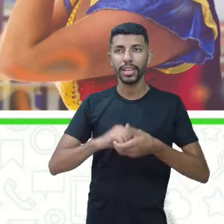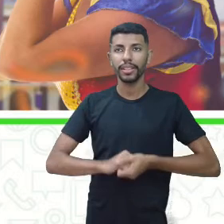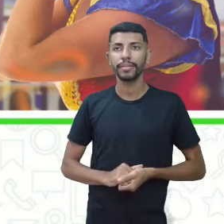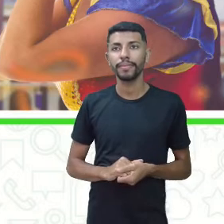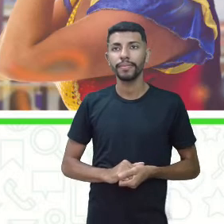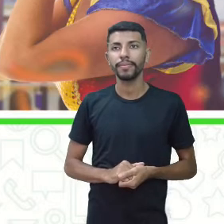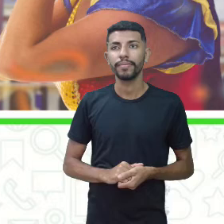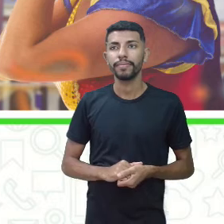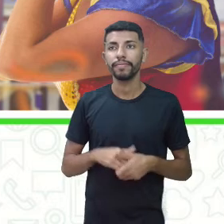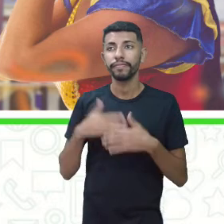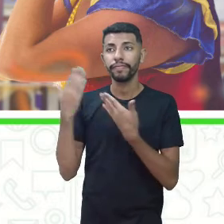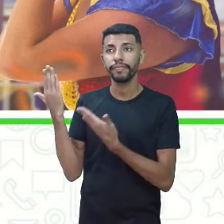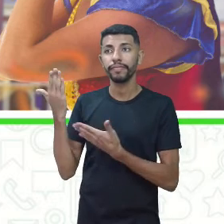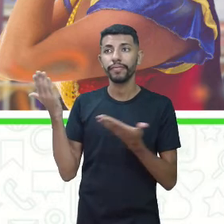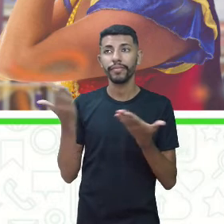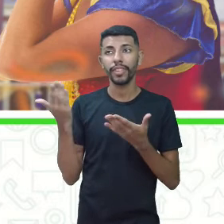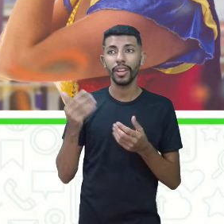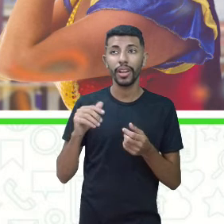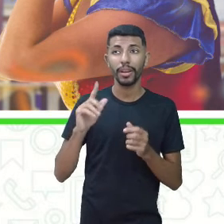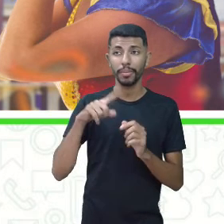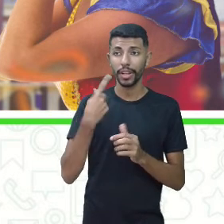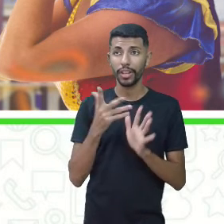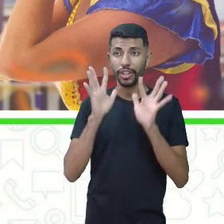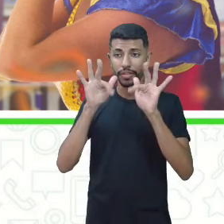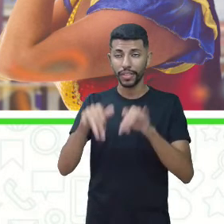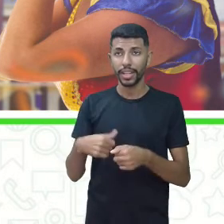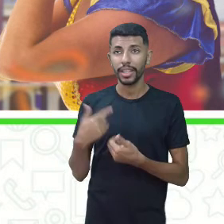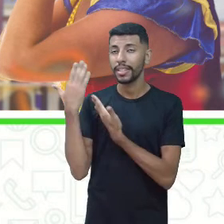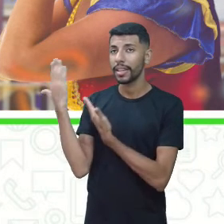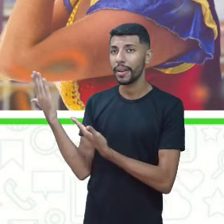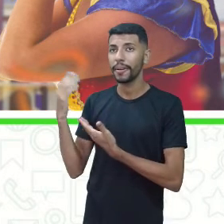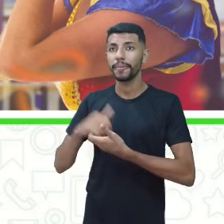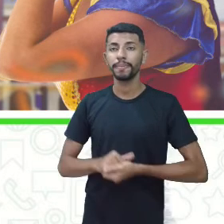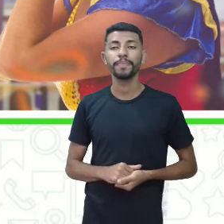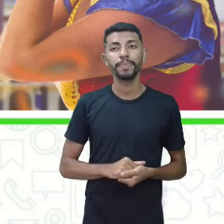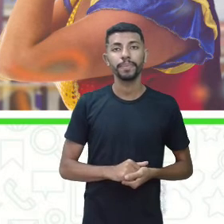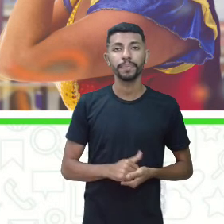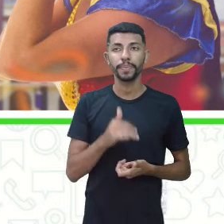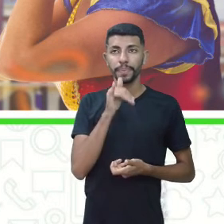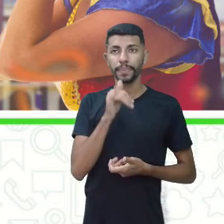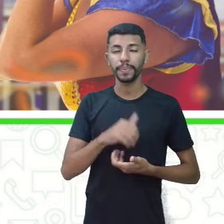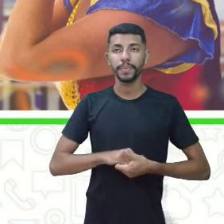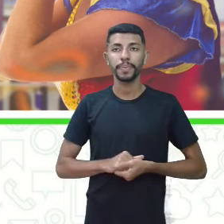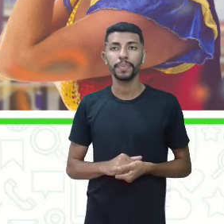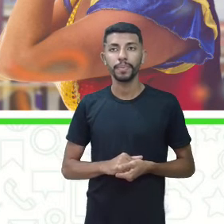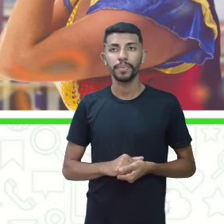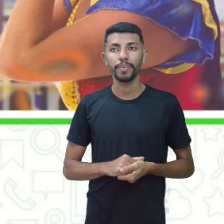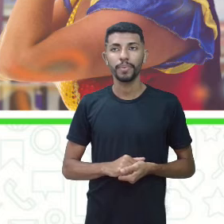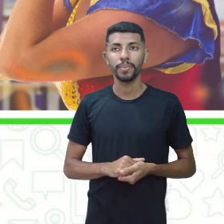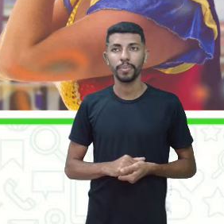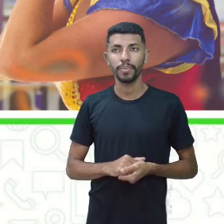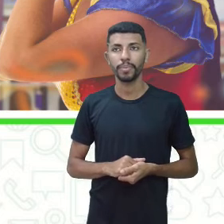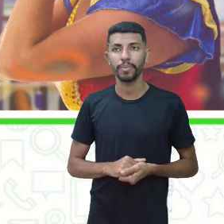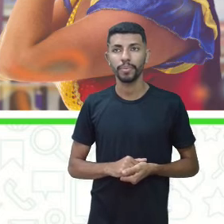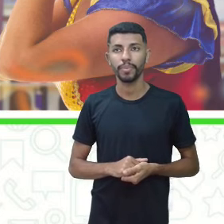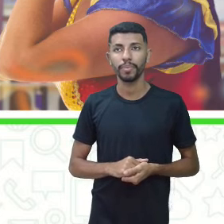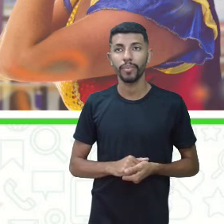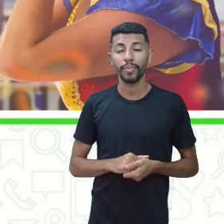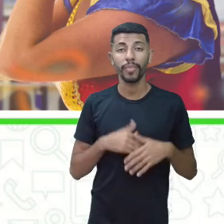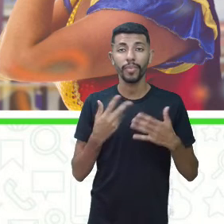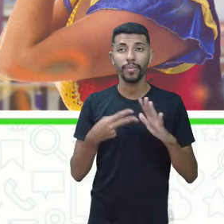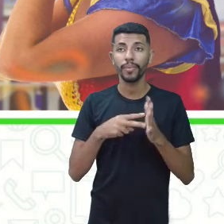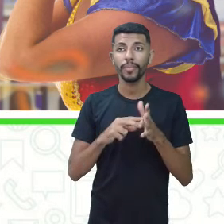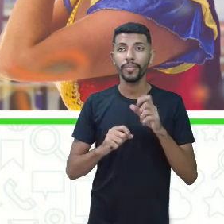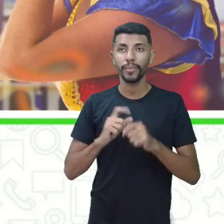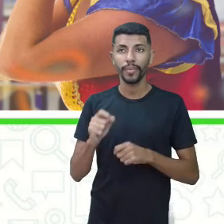doesn't. E aí, para a gente finalizar aqui, does she have a sister? No, she doesn't not. Ou seja,